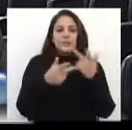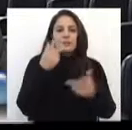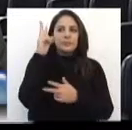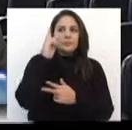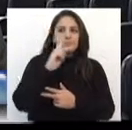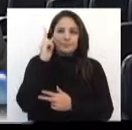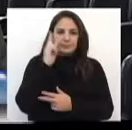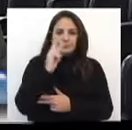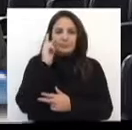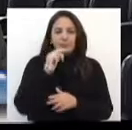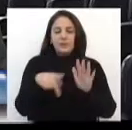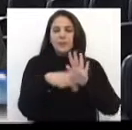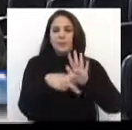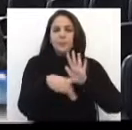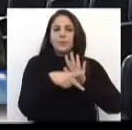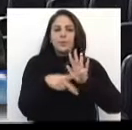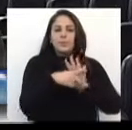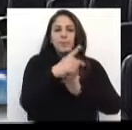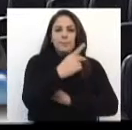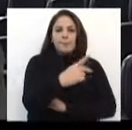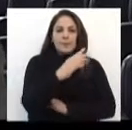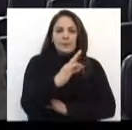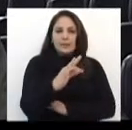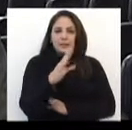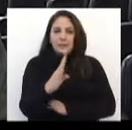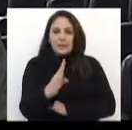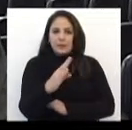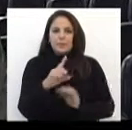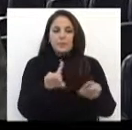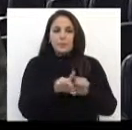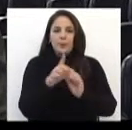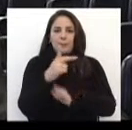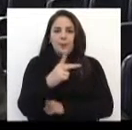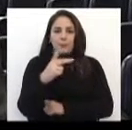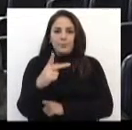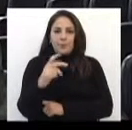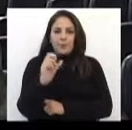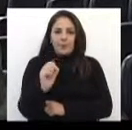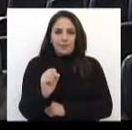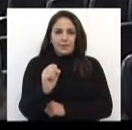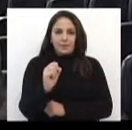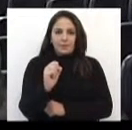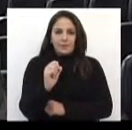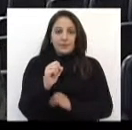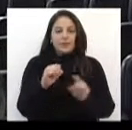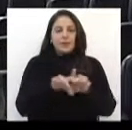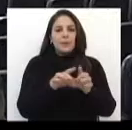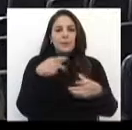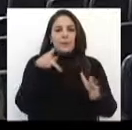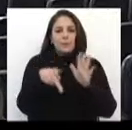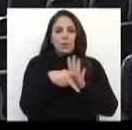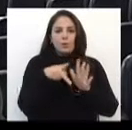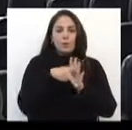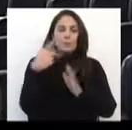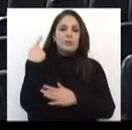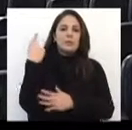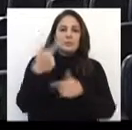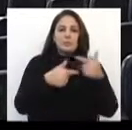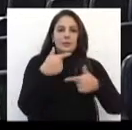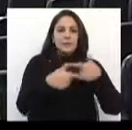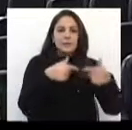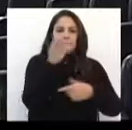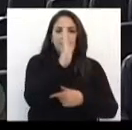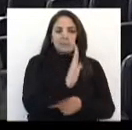retrospectiva são das bancadas do PTB e PPS. Integram o Partido Trabalhista Brasileiro os vereadores